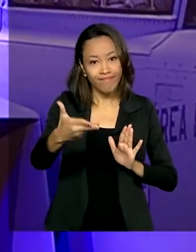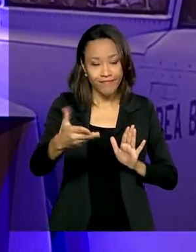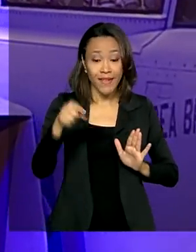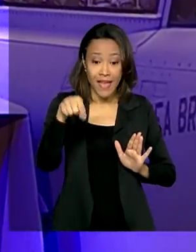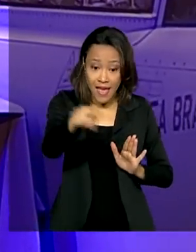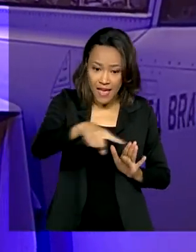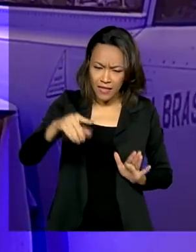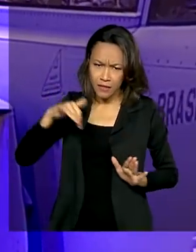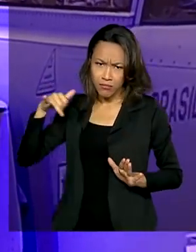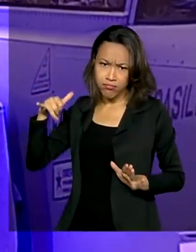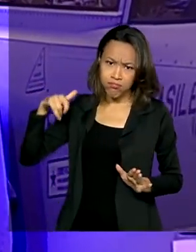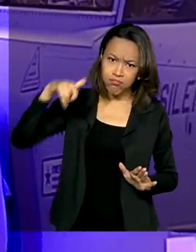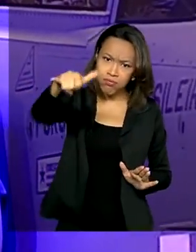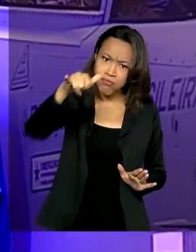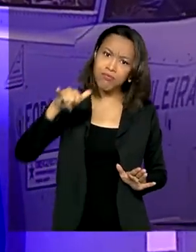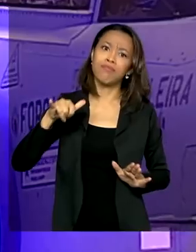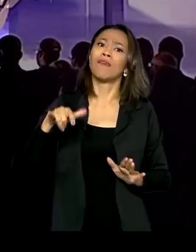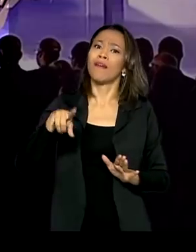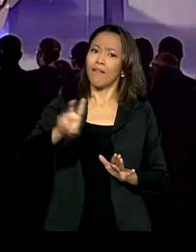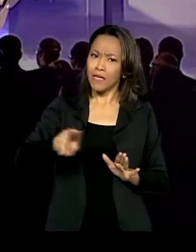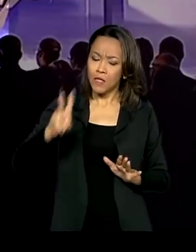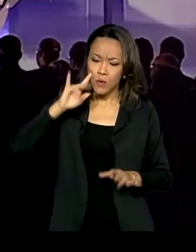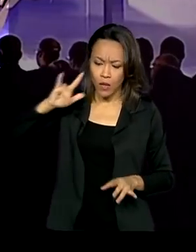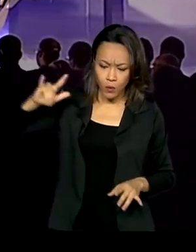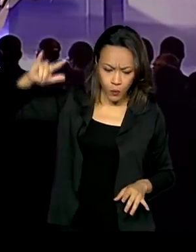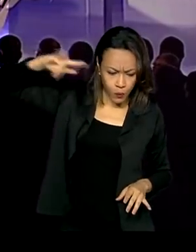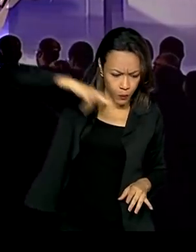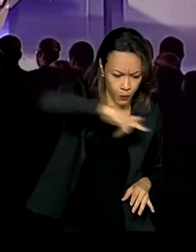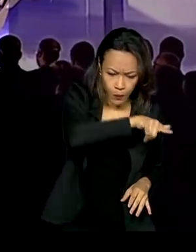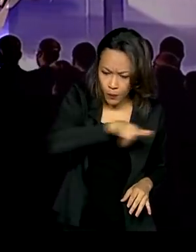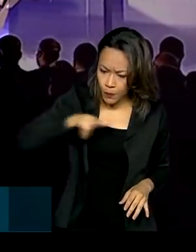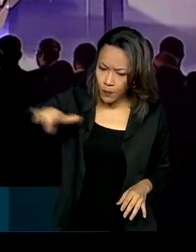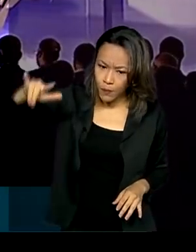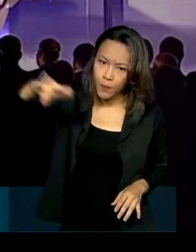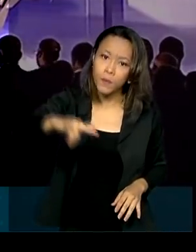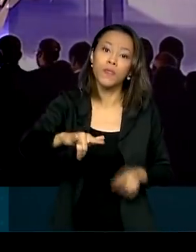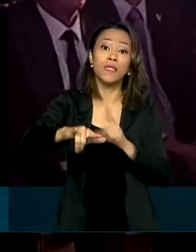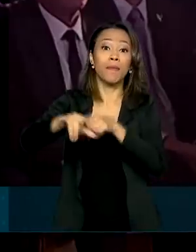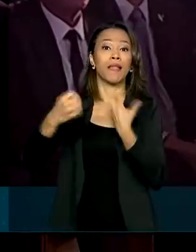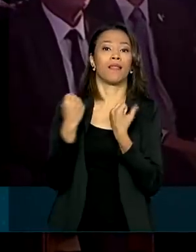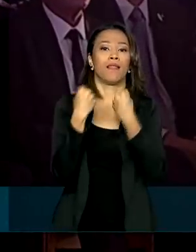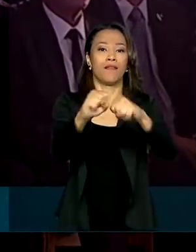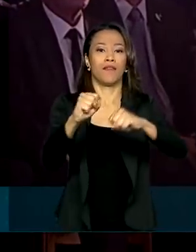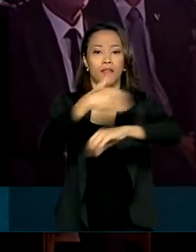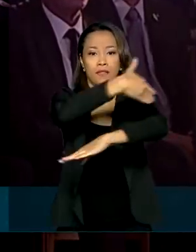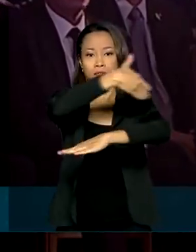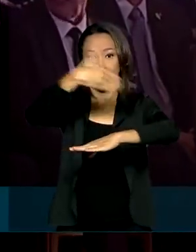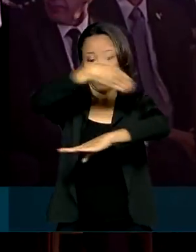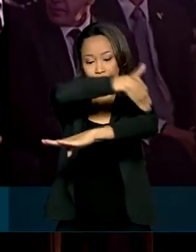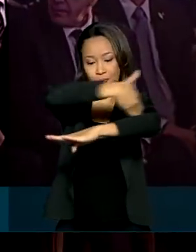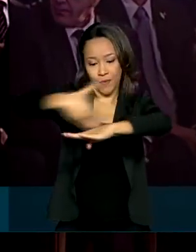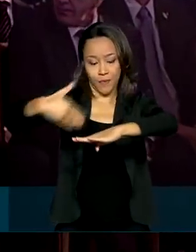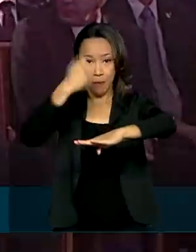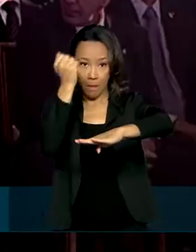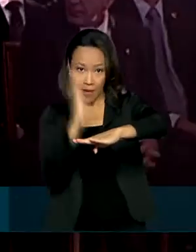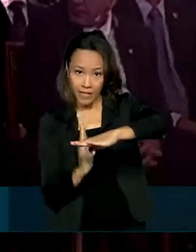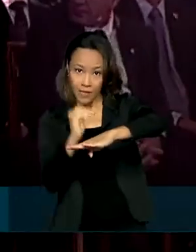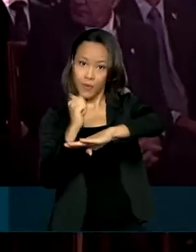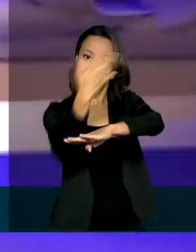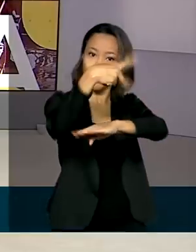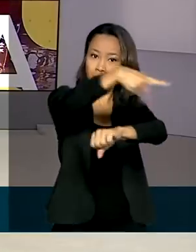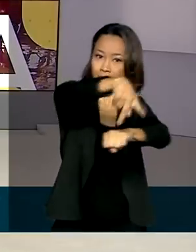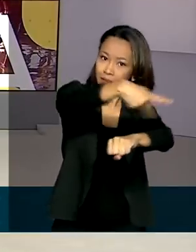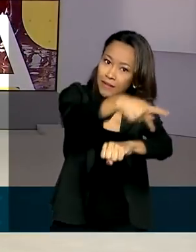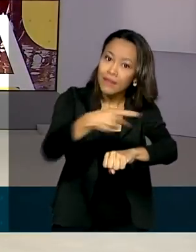Os caças suecos serão usados no monitoramento do espaço aéreo e na defesa de fronteiras. Como o acordo entre Suécia e